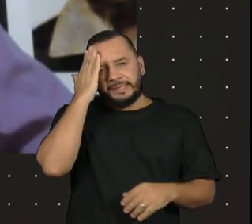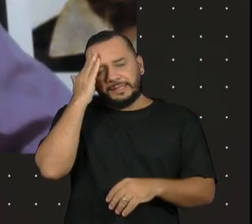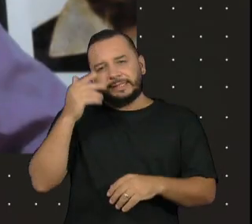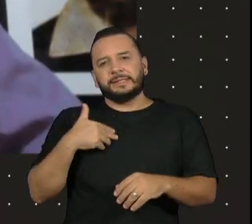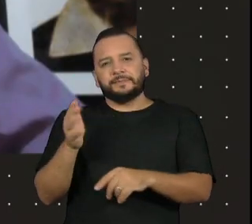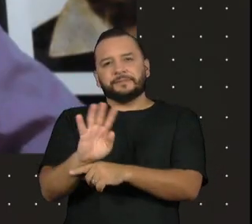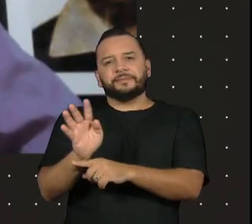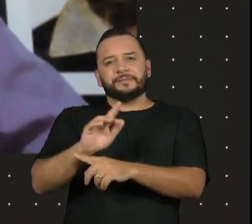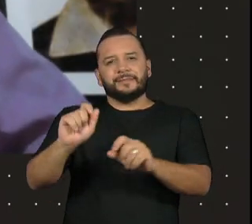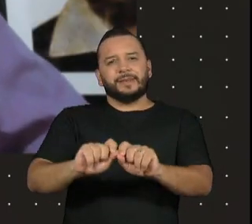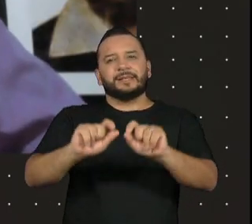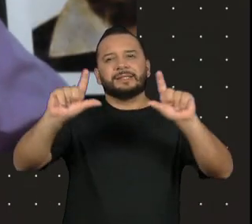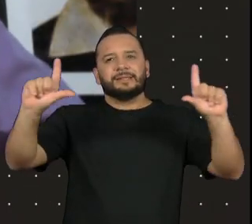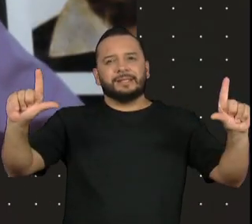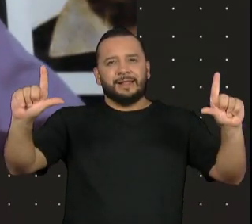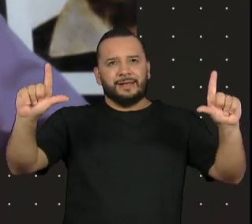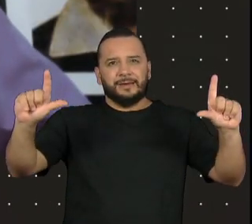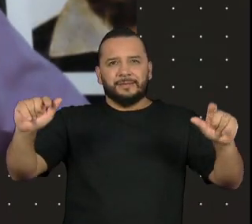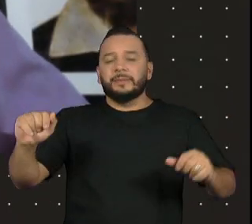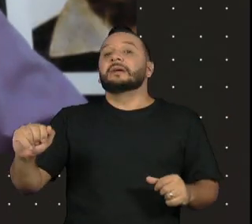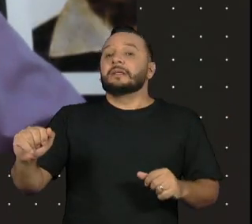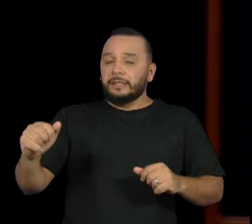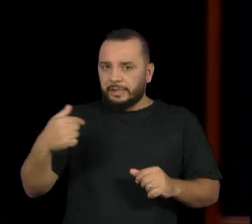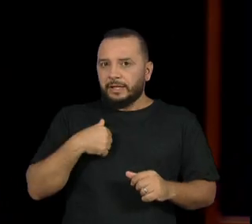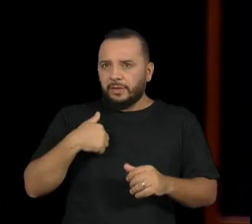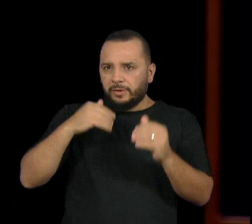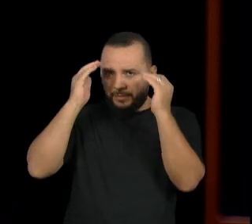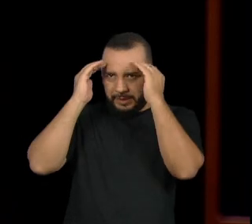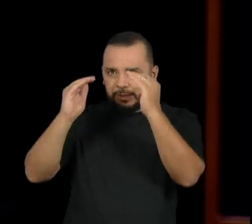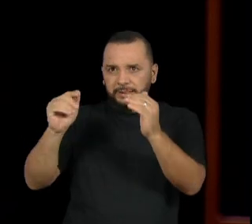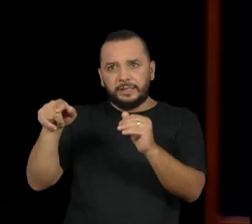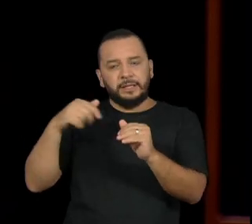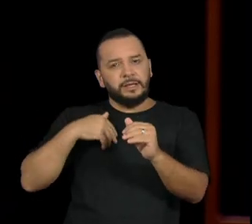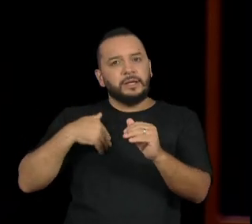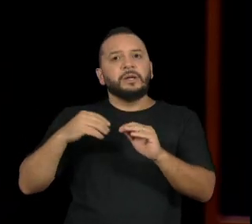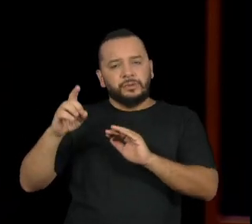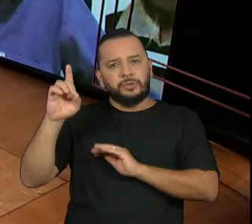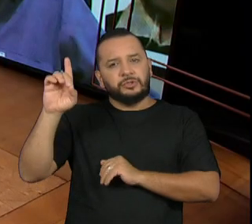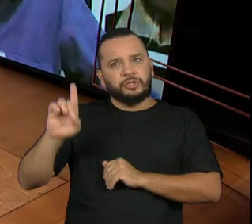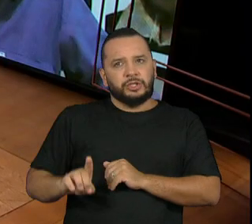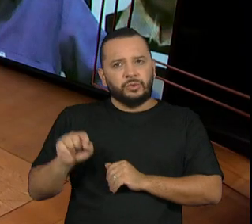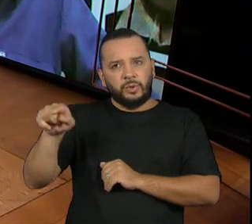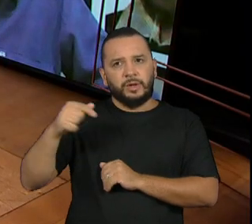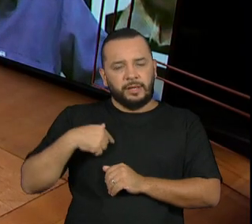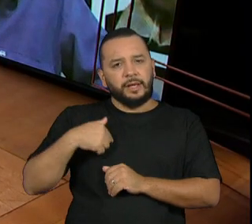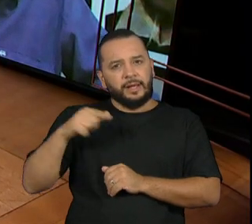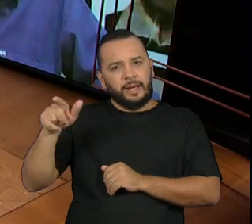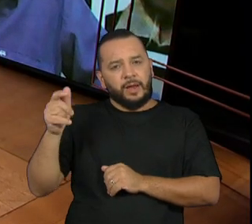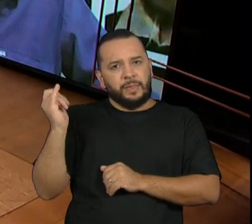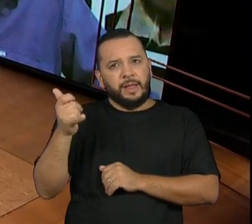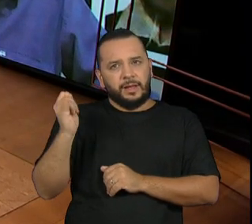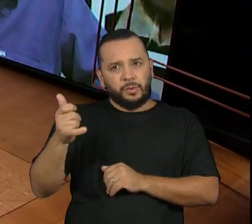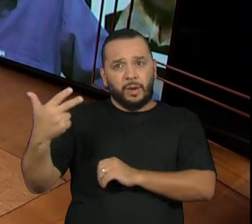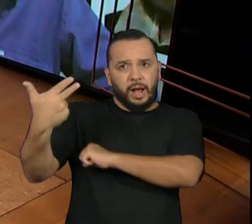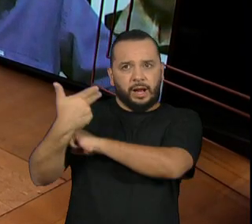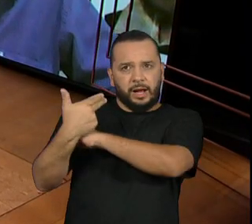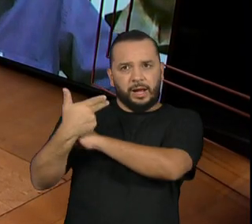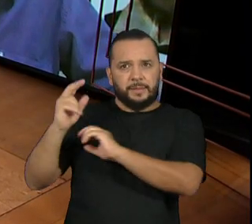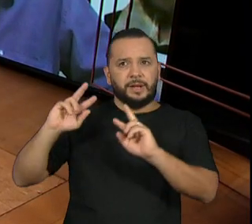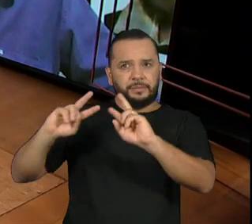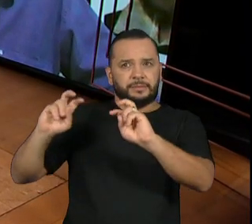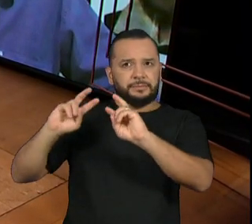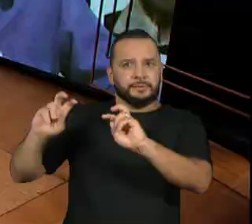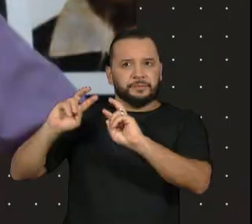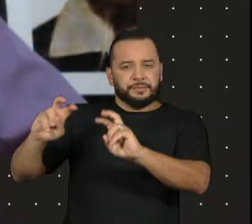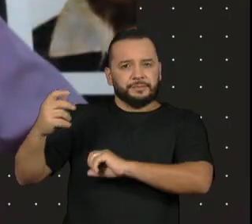servindo ao diretor, que é o narrador, né? A câmera é o narrador, né? Eu me lembro